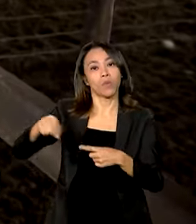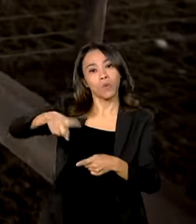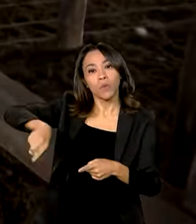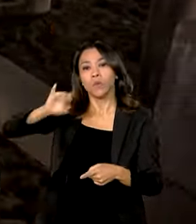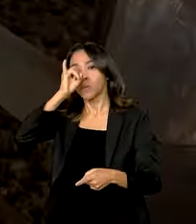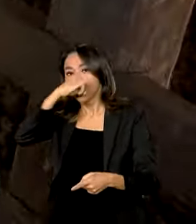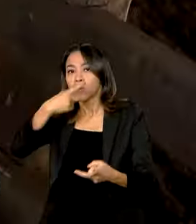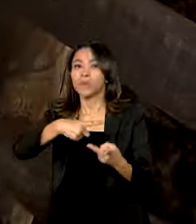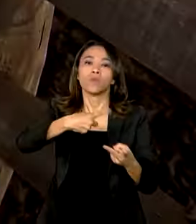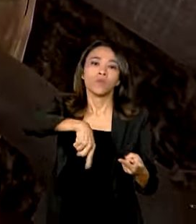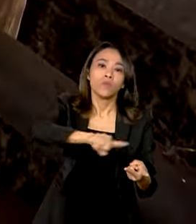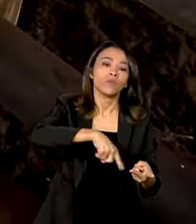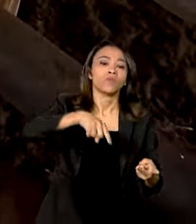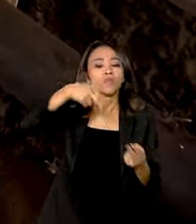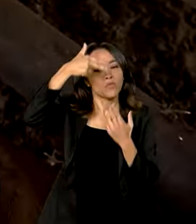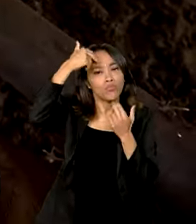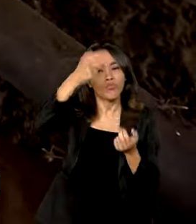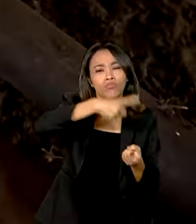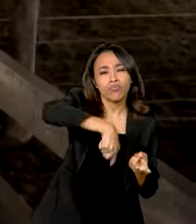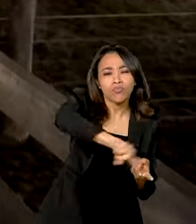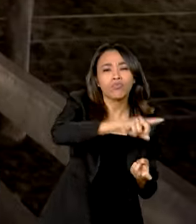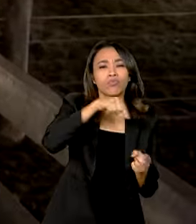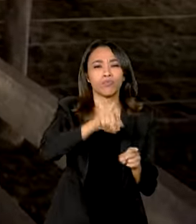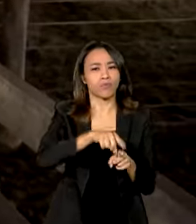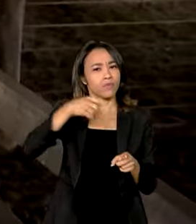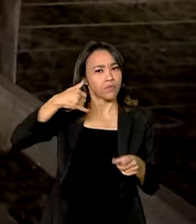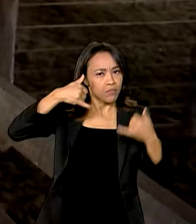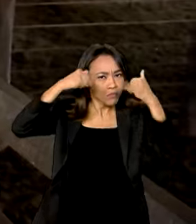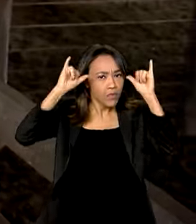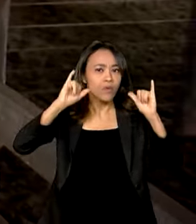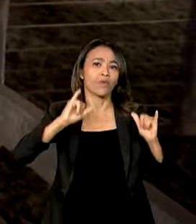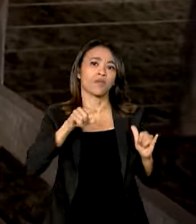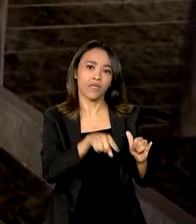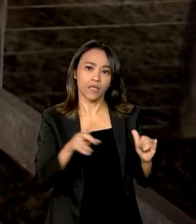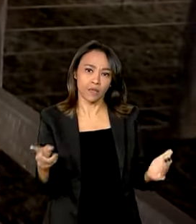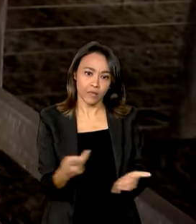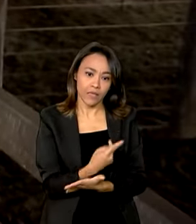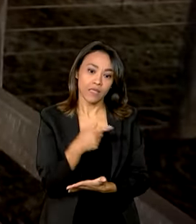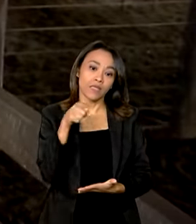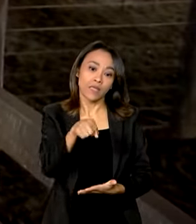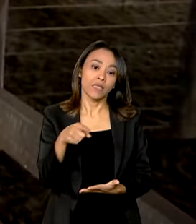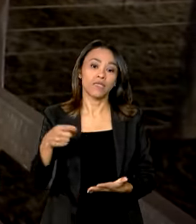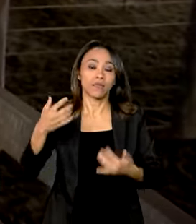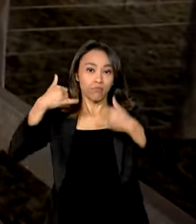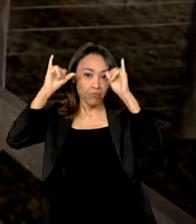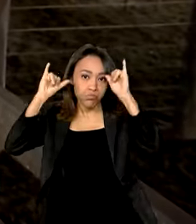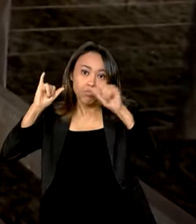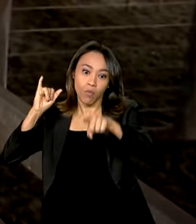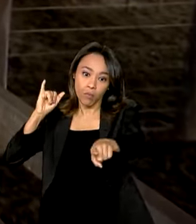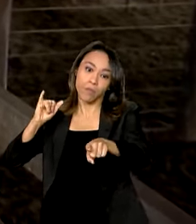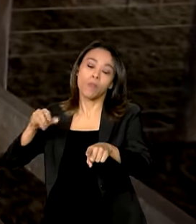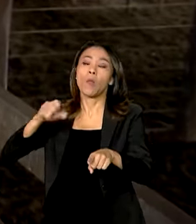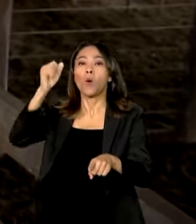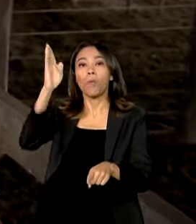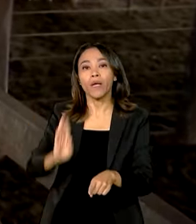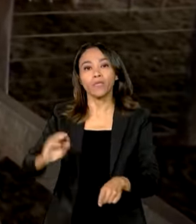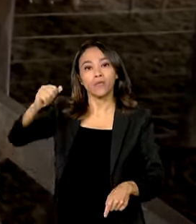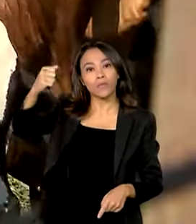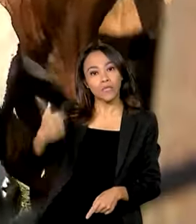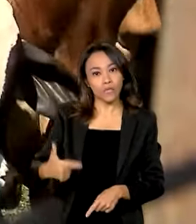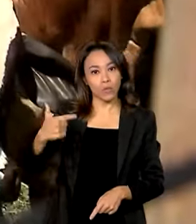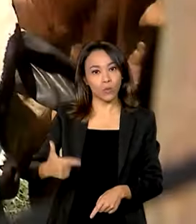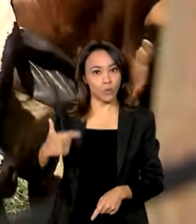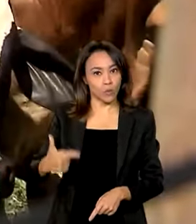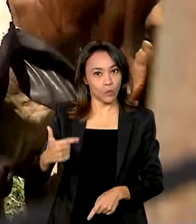suínos, caprinos e ovinos. No ranking mundial de produção de carne bovina, o Brasil fica em segundo